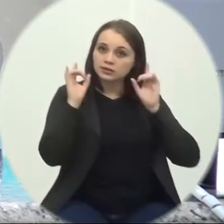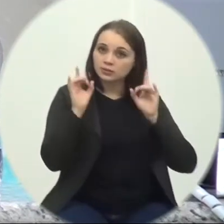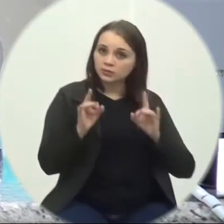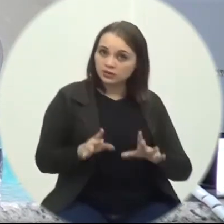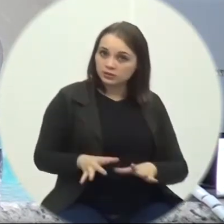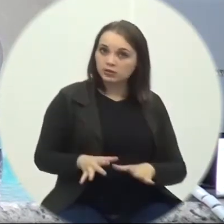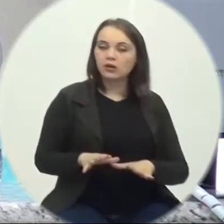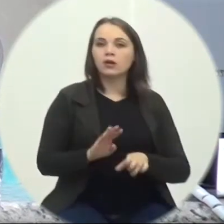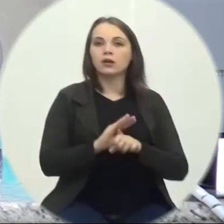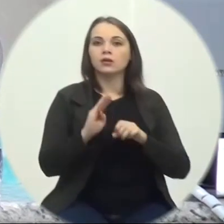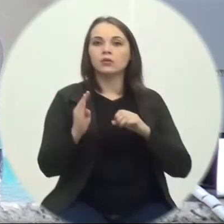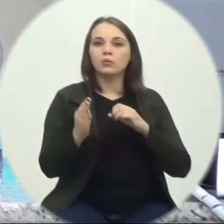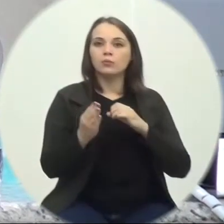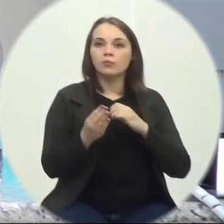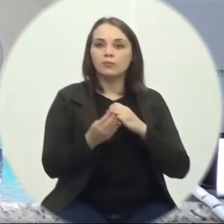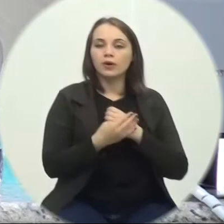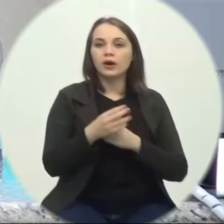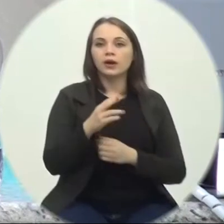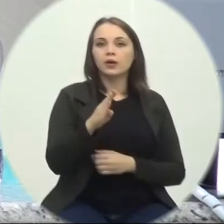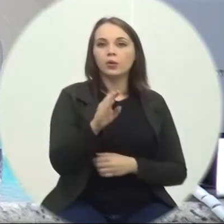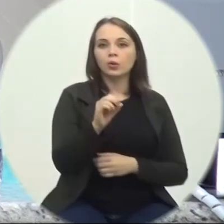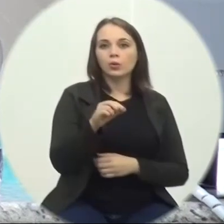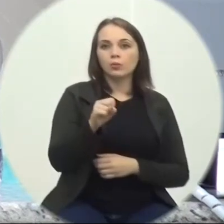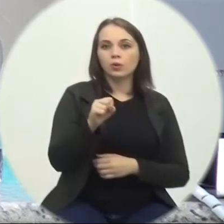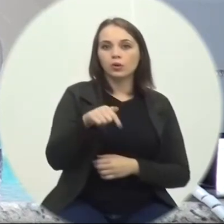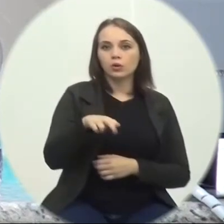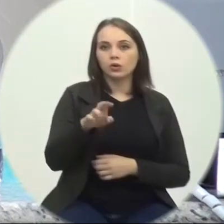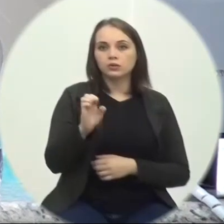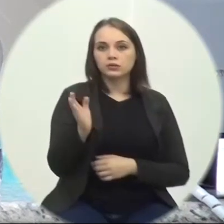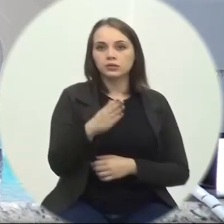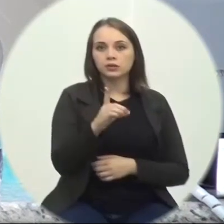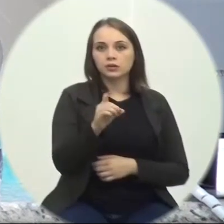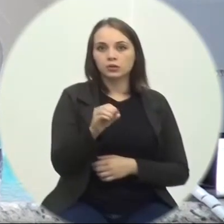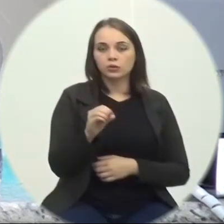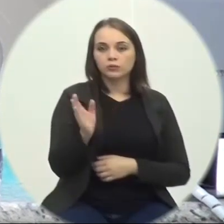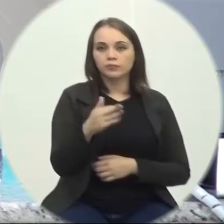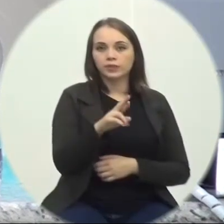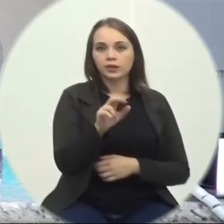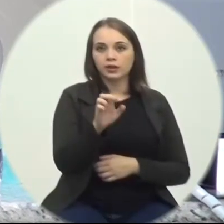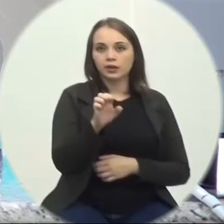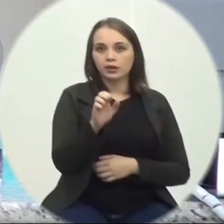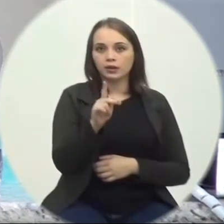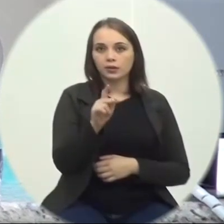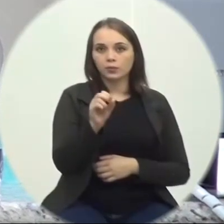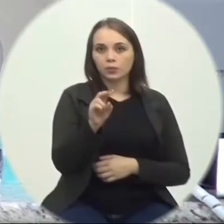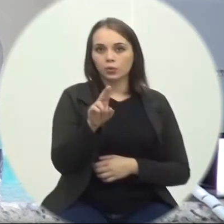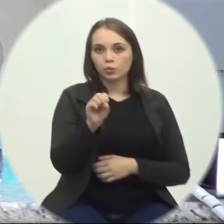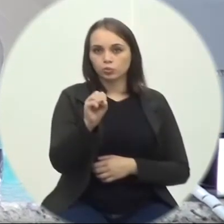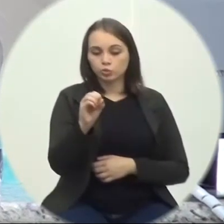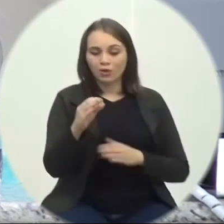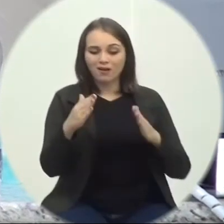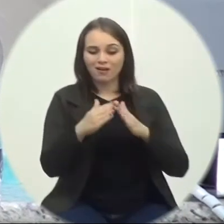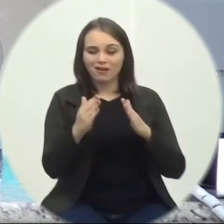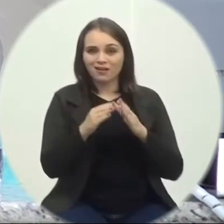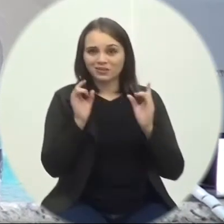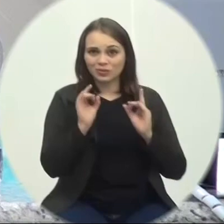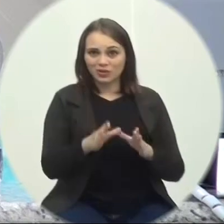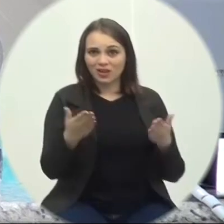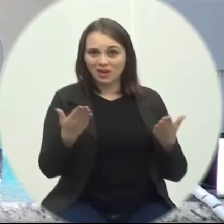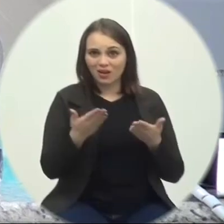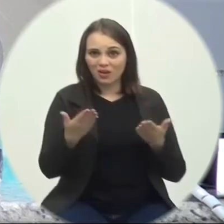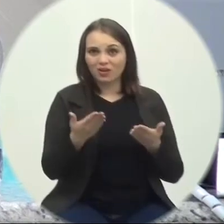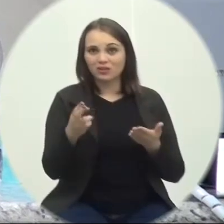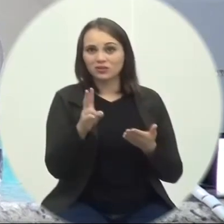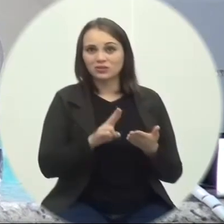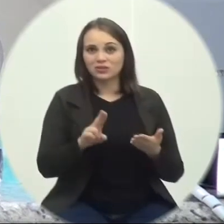Bairro Bosque do Repouso que está sendo usada como local para o consumo de drogas e outras atividades perturbadoras do